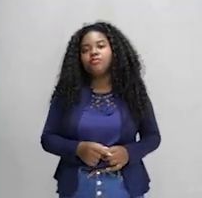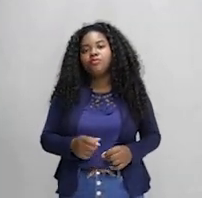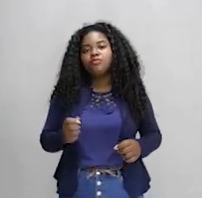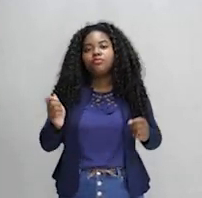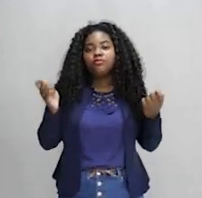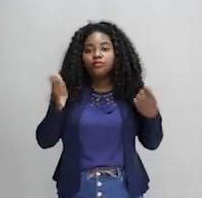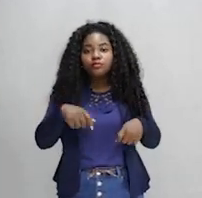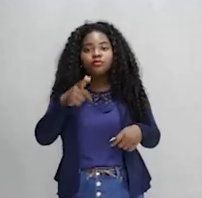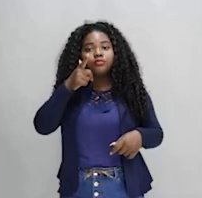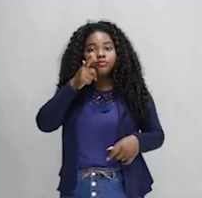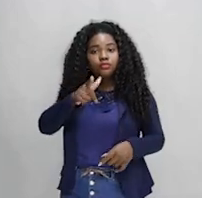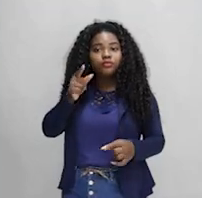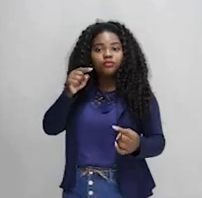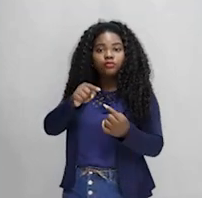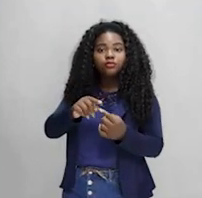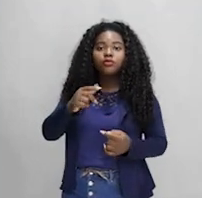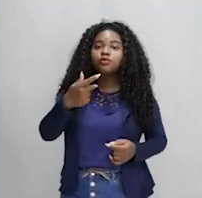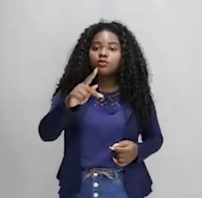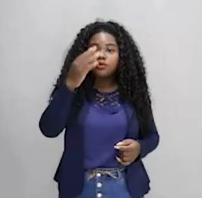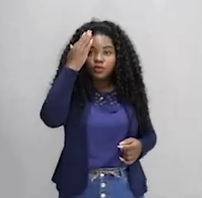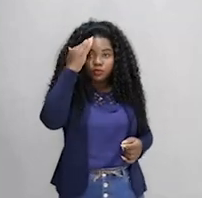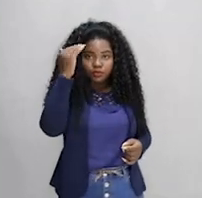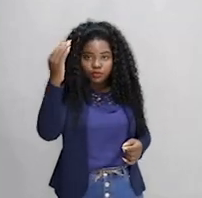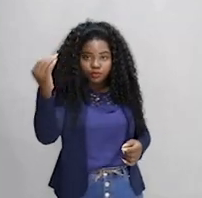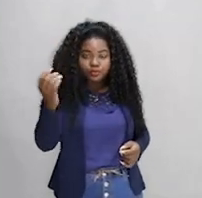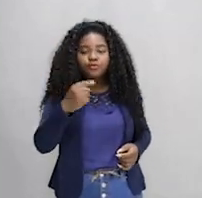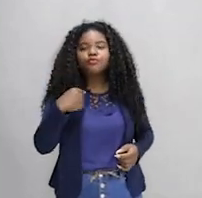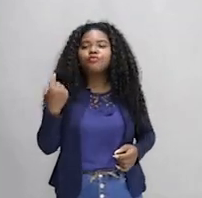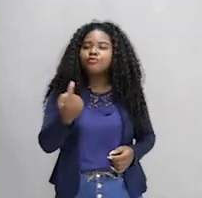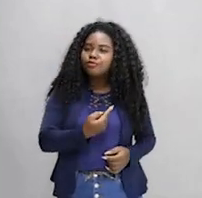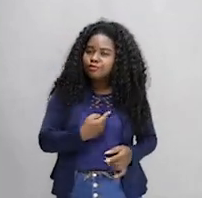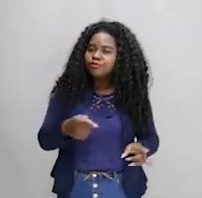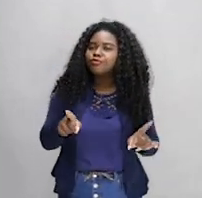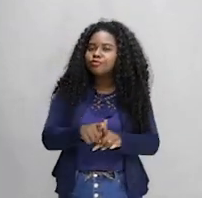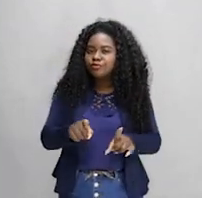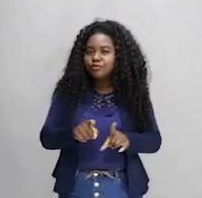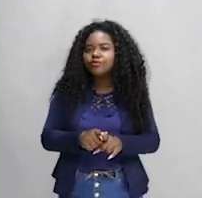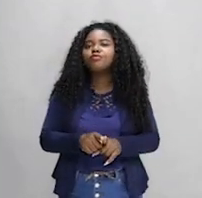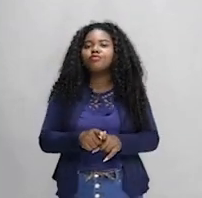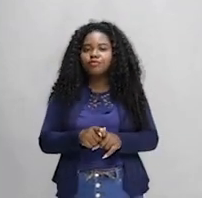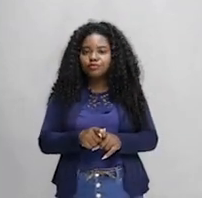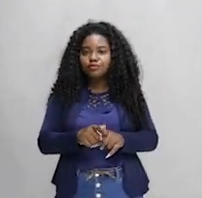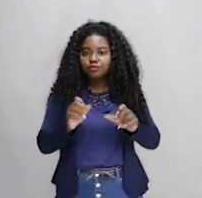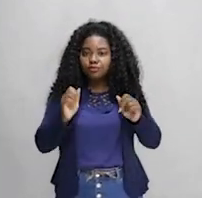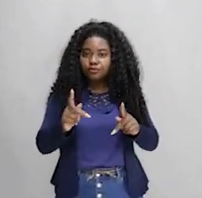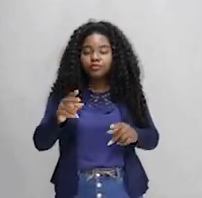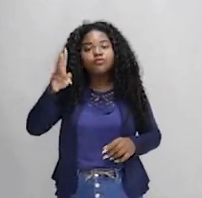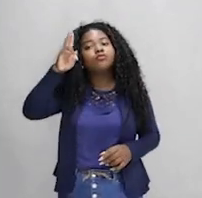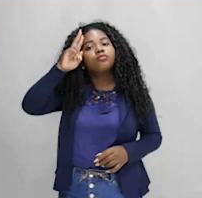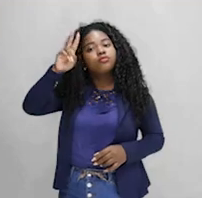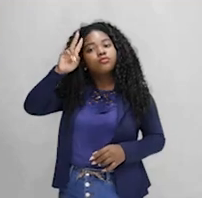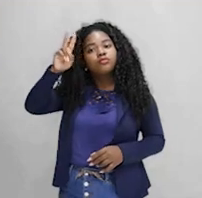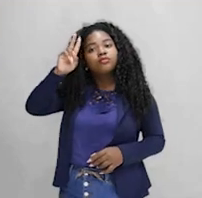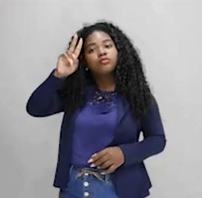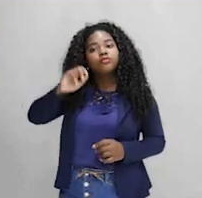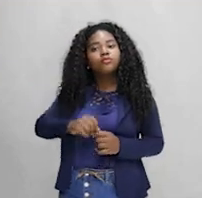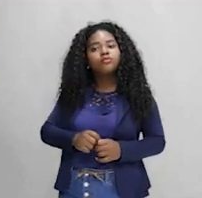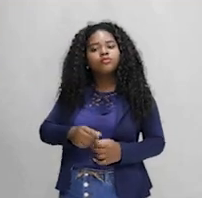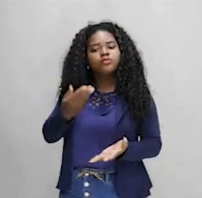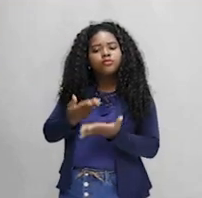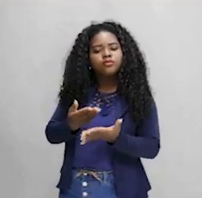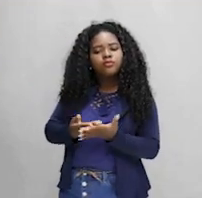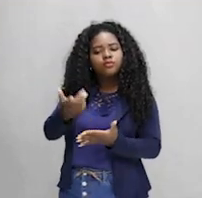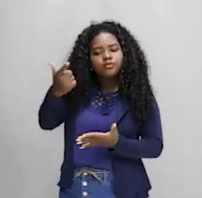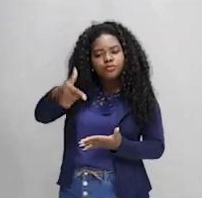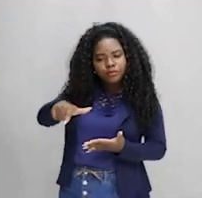objetivo, porque o teu sucesso é o nosso sucesso. Nós estamos aqui por você. Então lembra, quer reforçar o estudo,